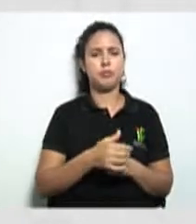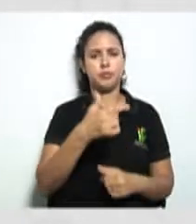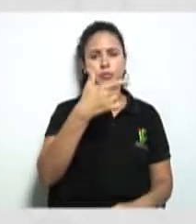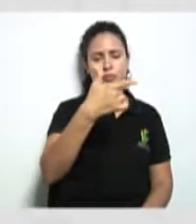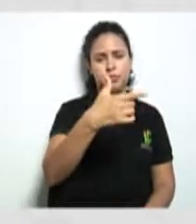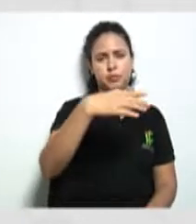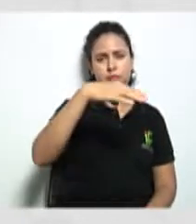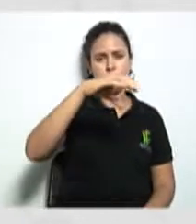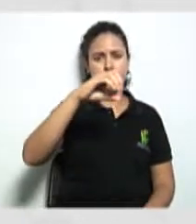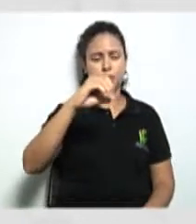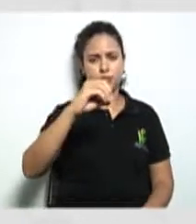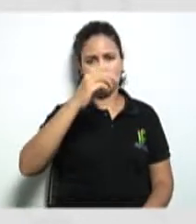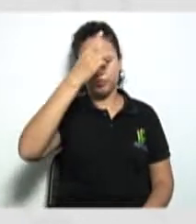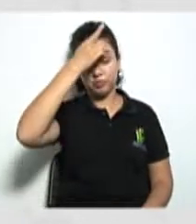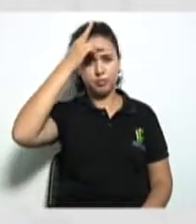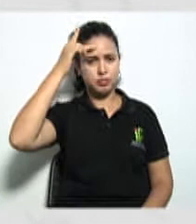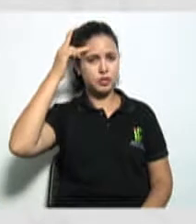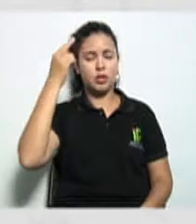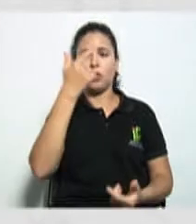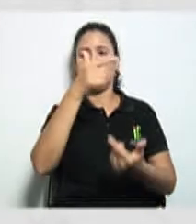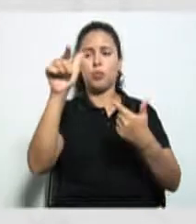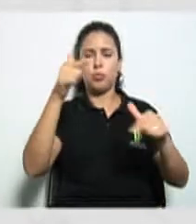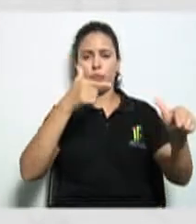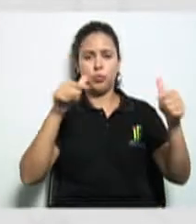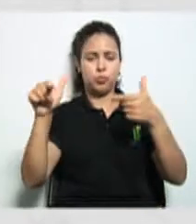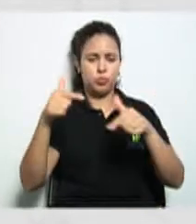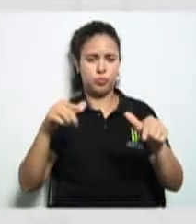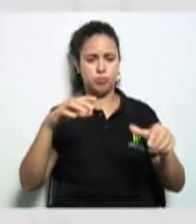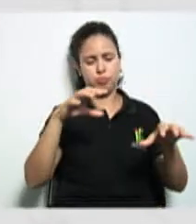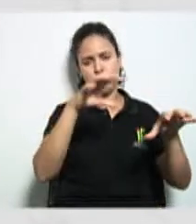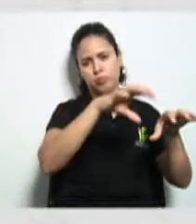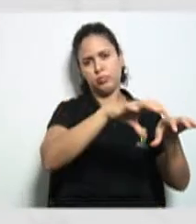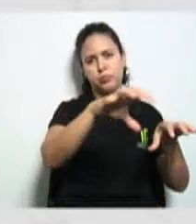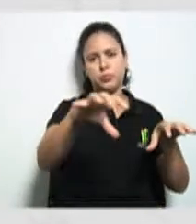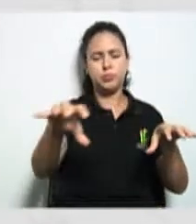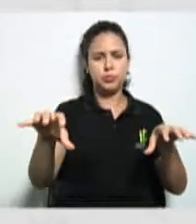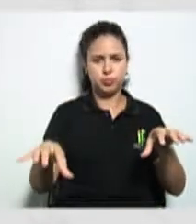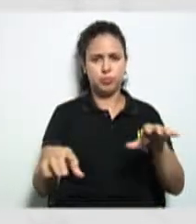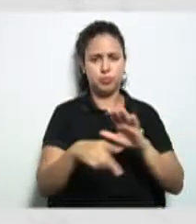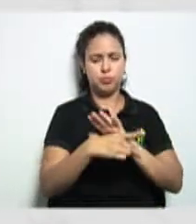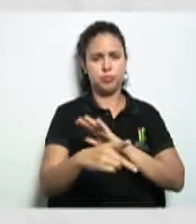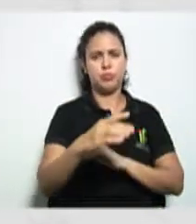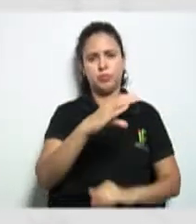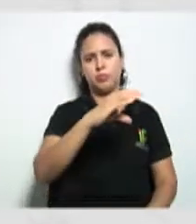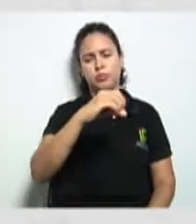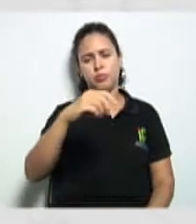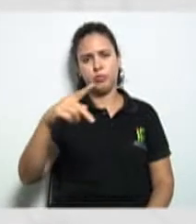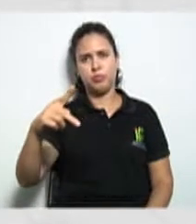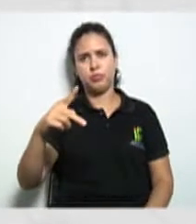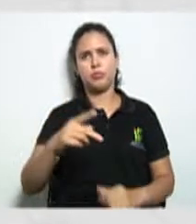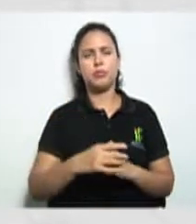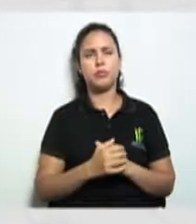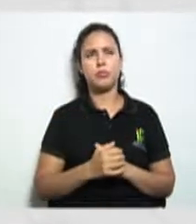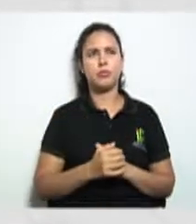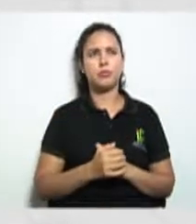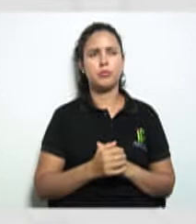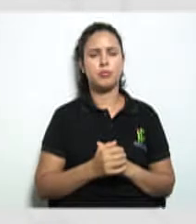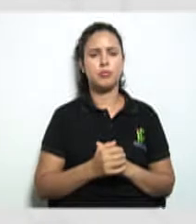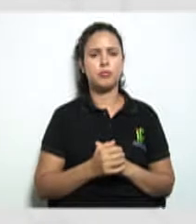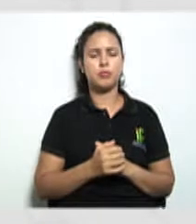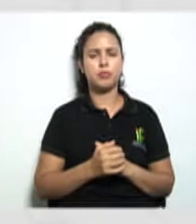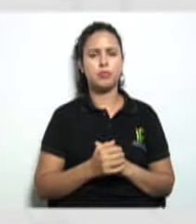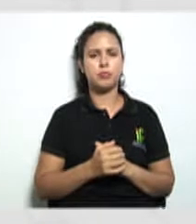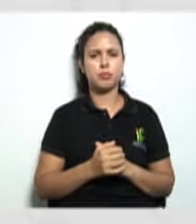pessoas para os demais ramos de cooperativas, não é? Então vamos lá.